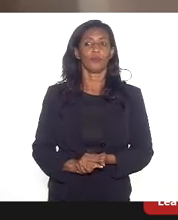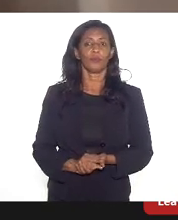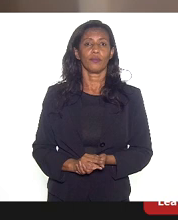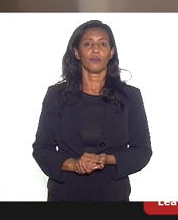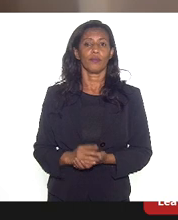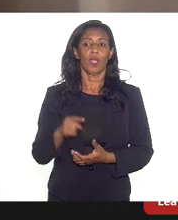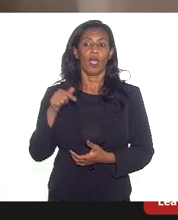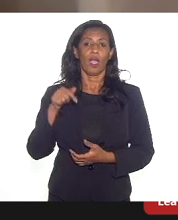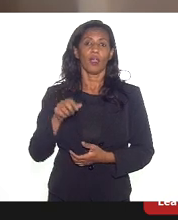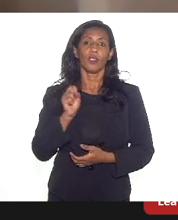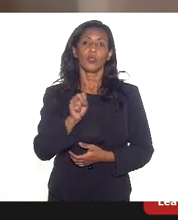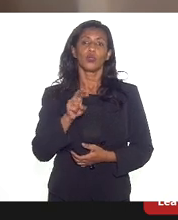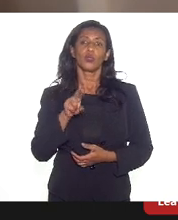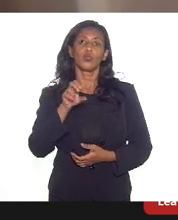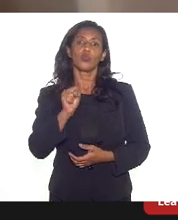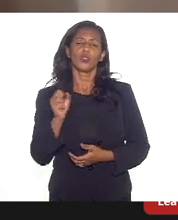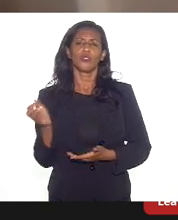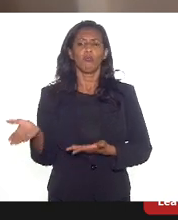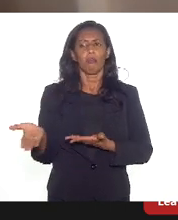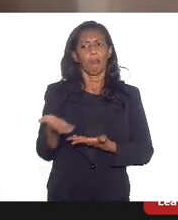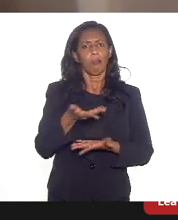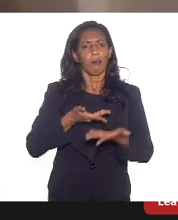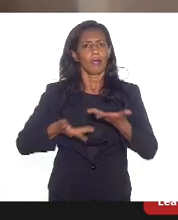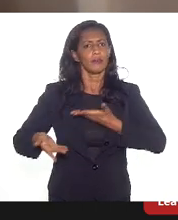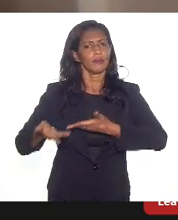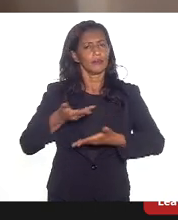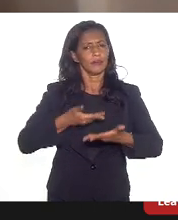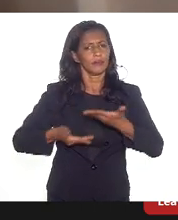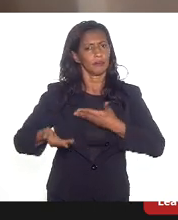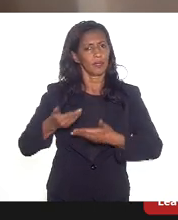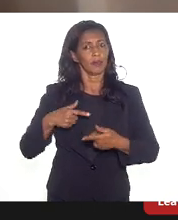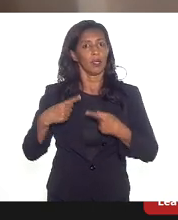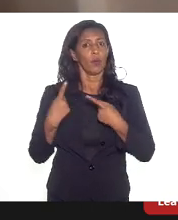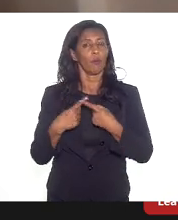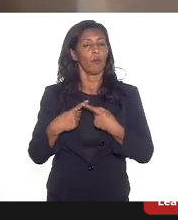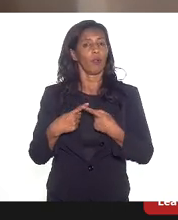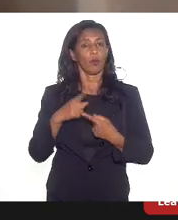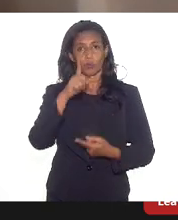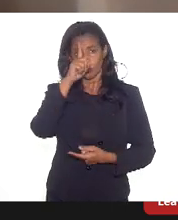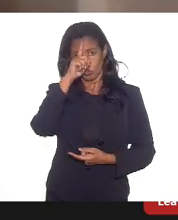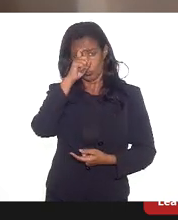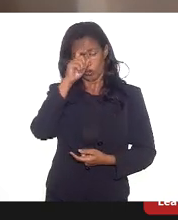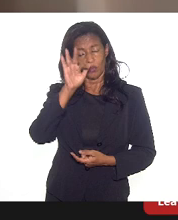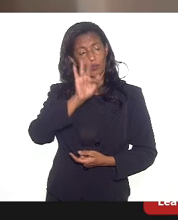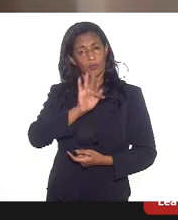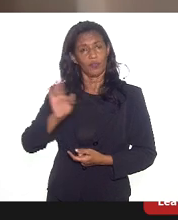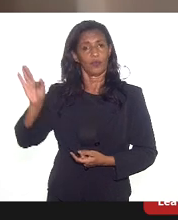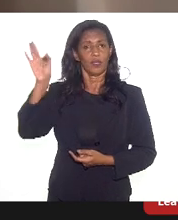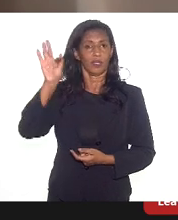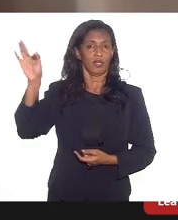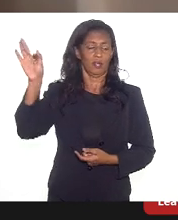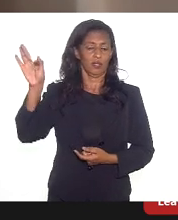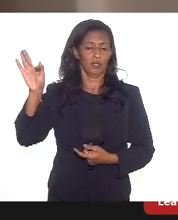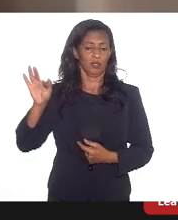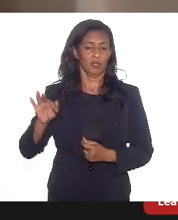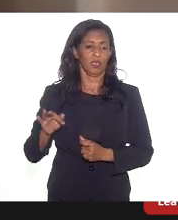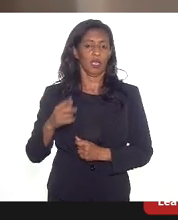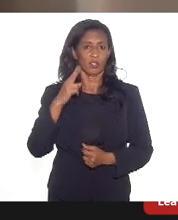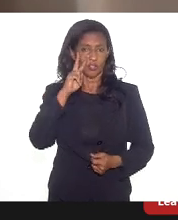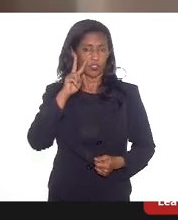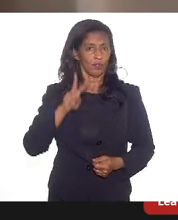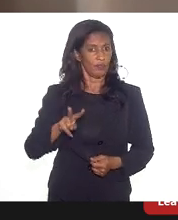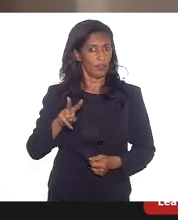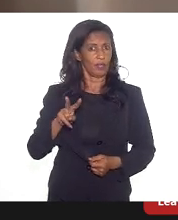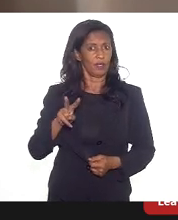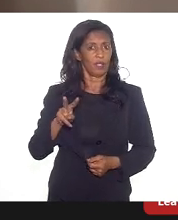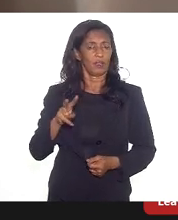aqui no SUS, inclusive por conta de todos os hospitais federais e na nota técnica que a está finalizando, a gente vê, viu,